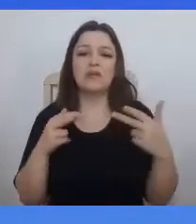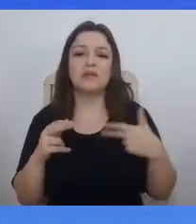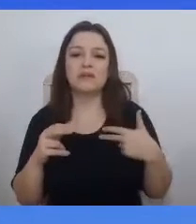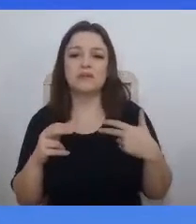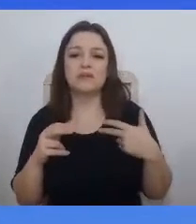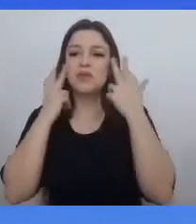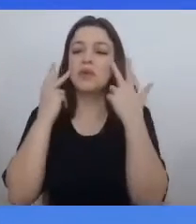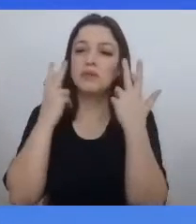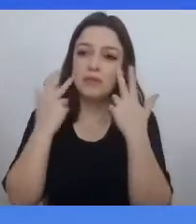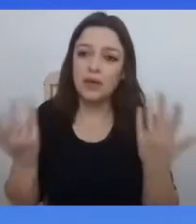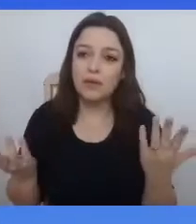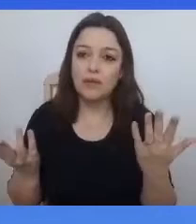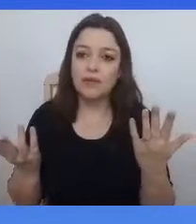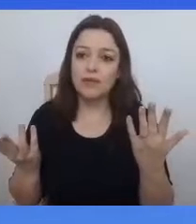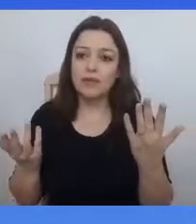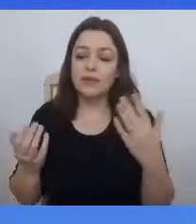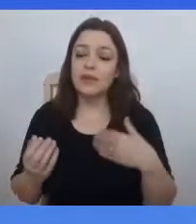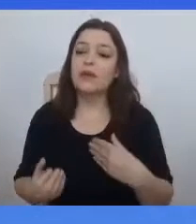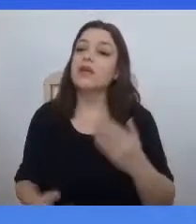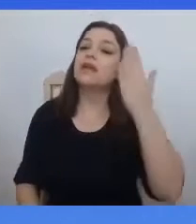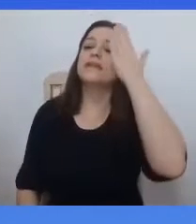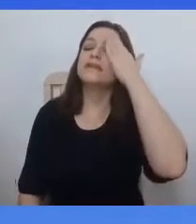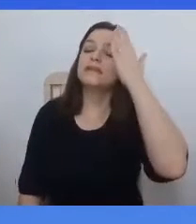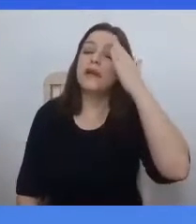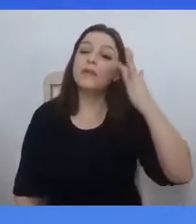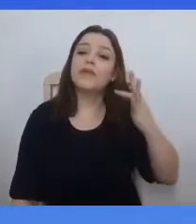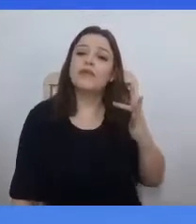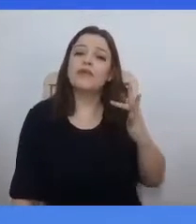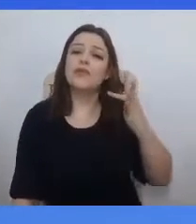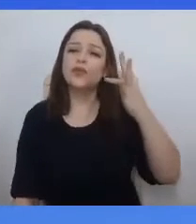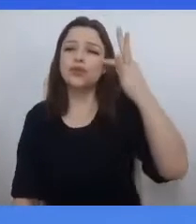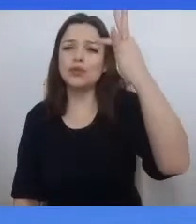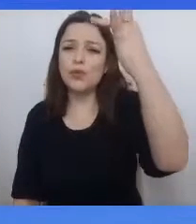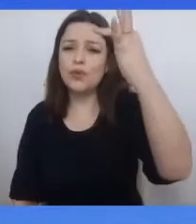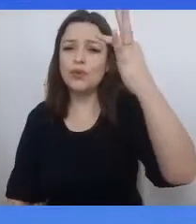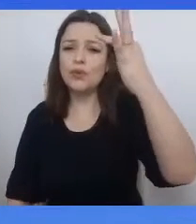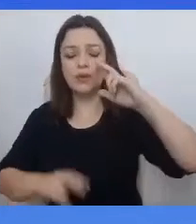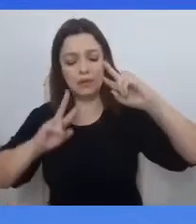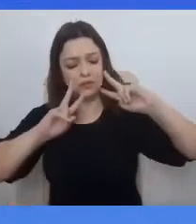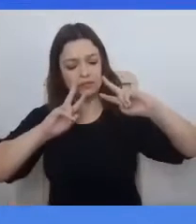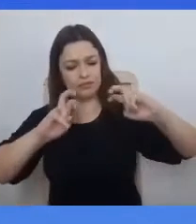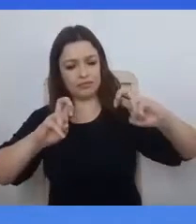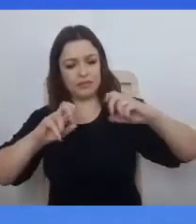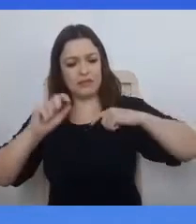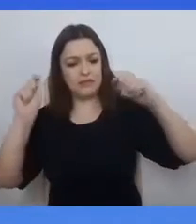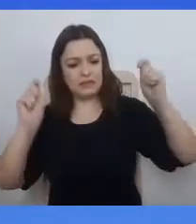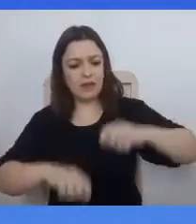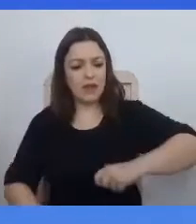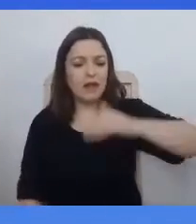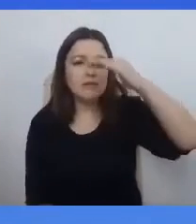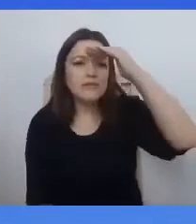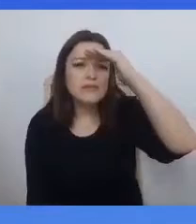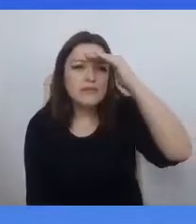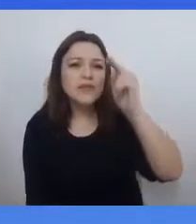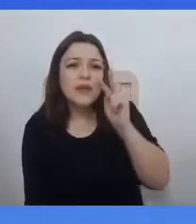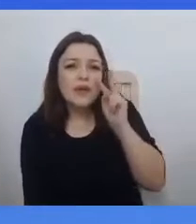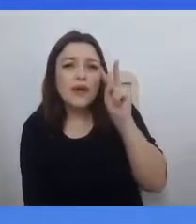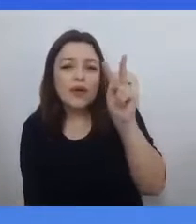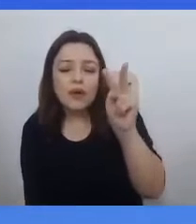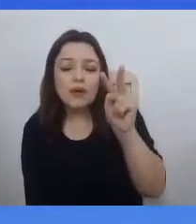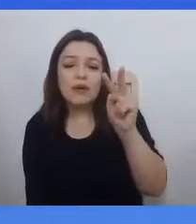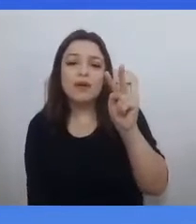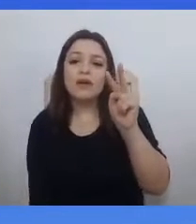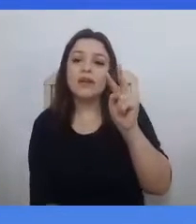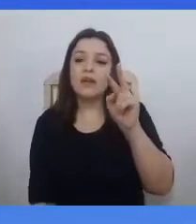no futuro, olhando em perspectiva, olhar para o respeito aos direitos seja absolutamente a regra e não